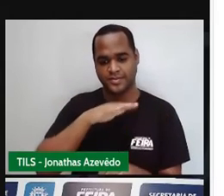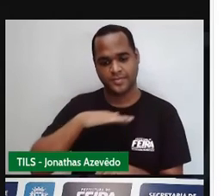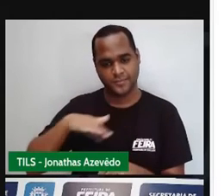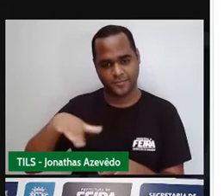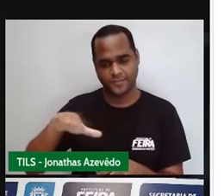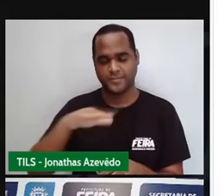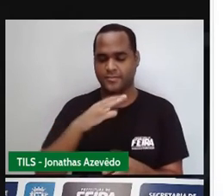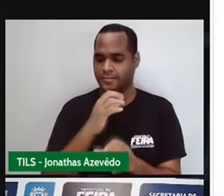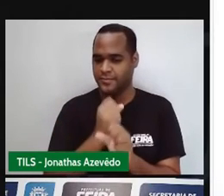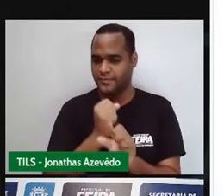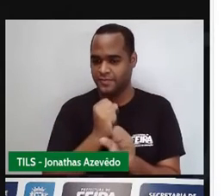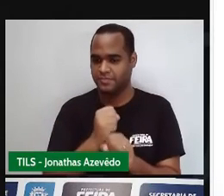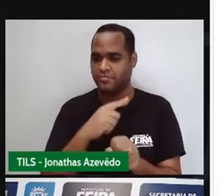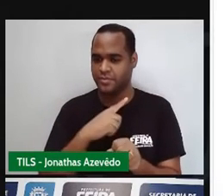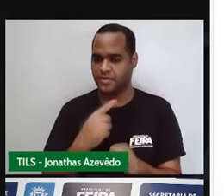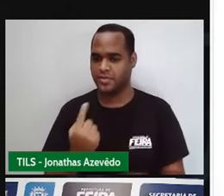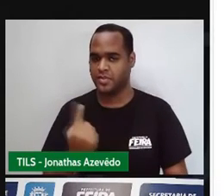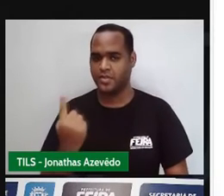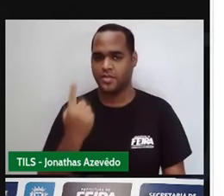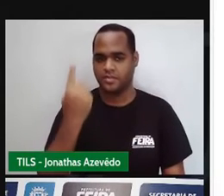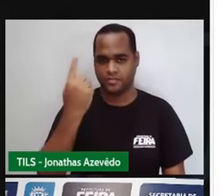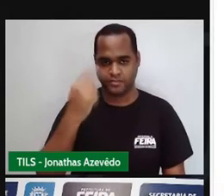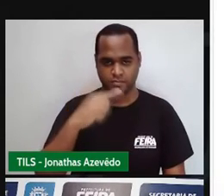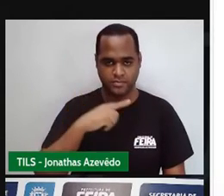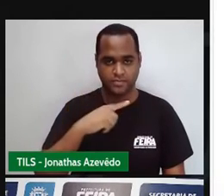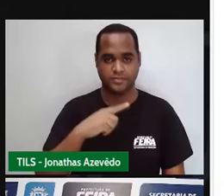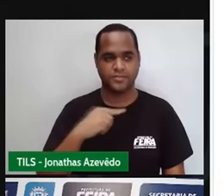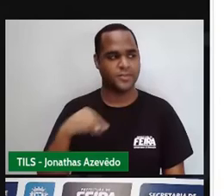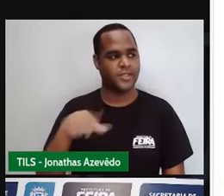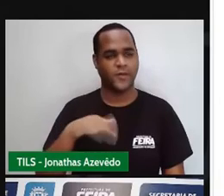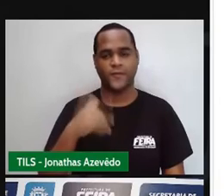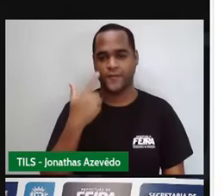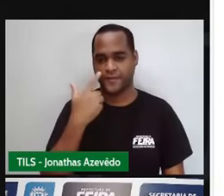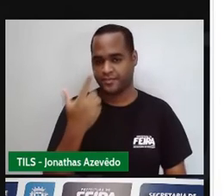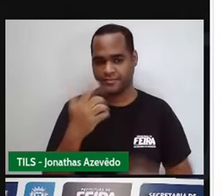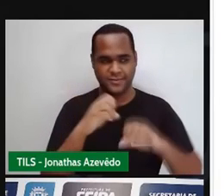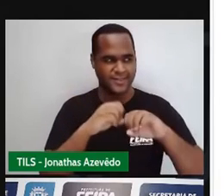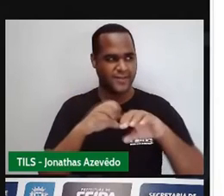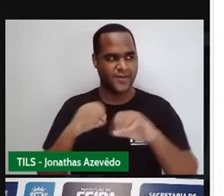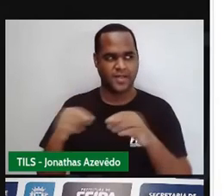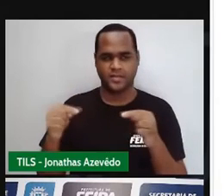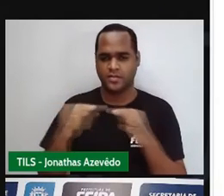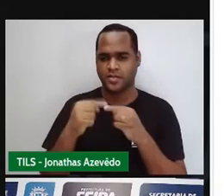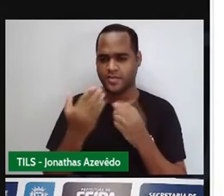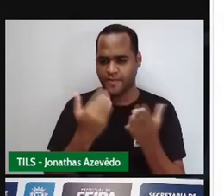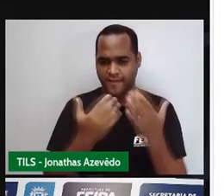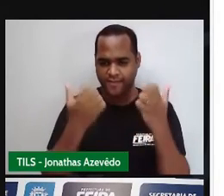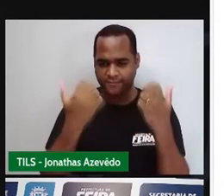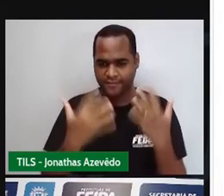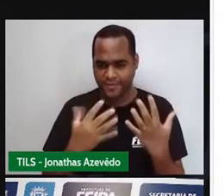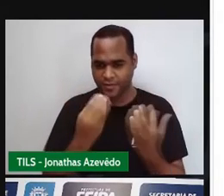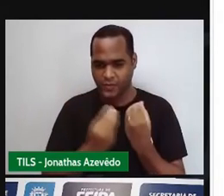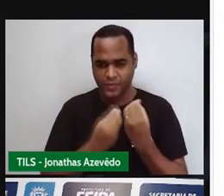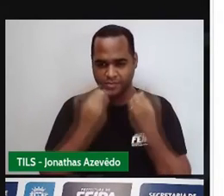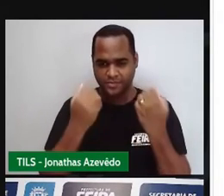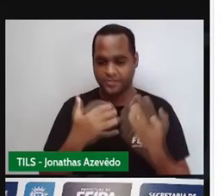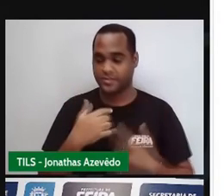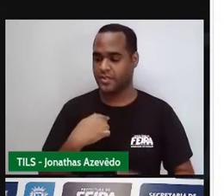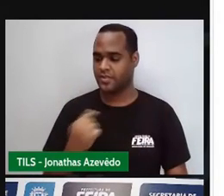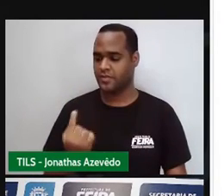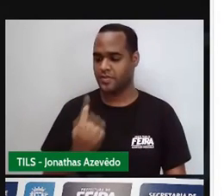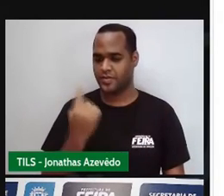e da altura então do que a gente viu na aula o que a gente faz com essa base e essa altura a gente